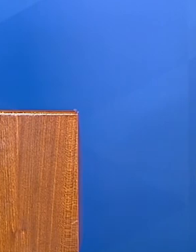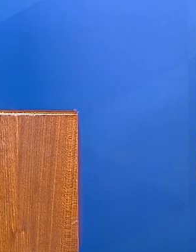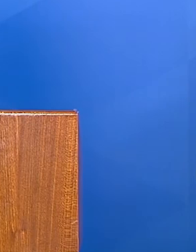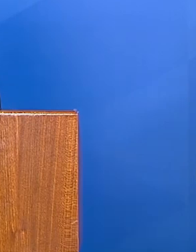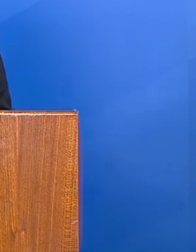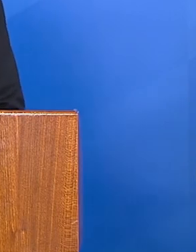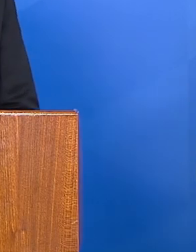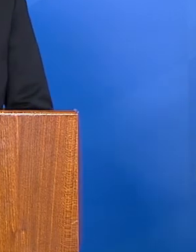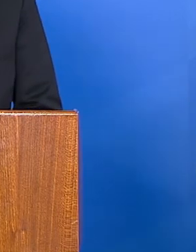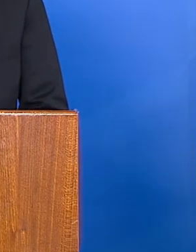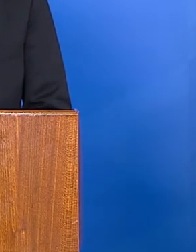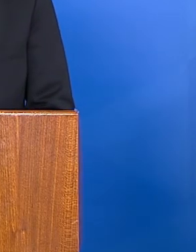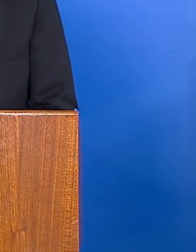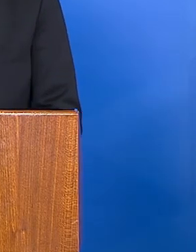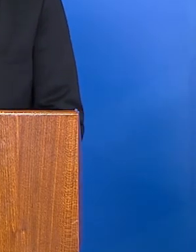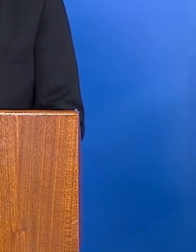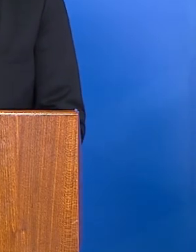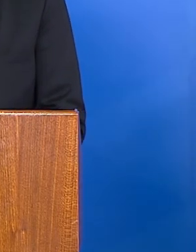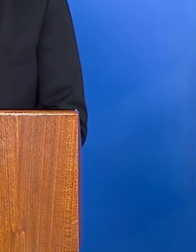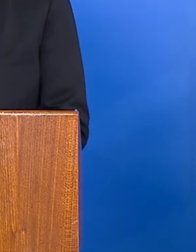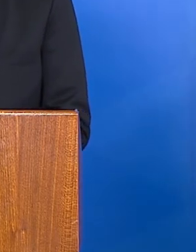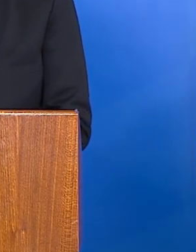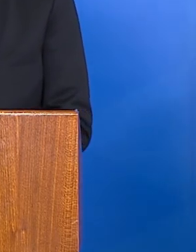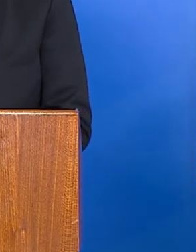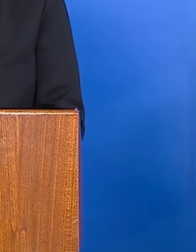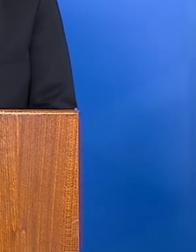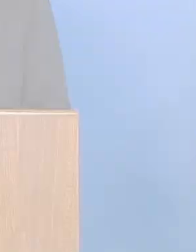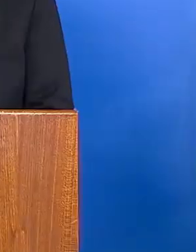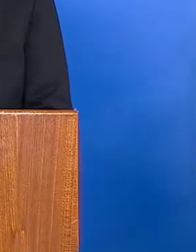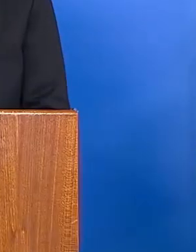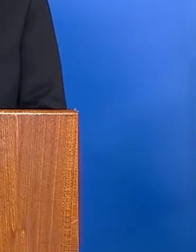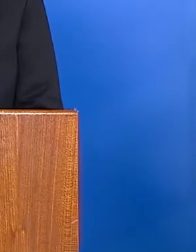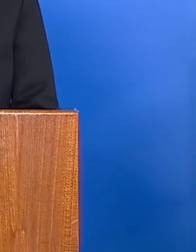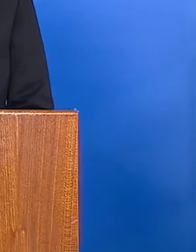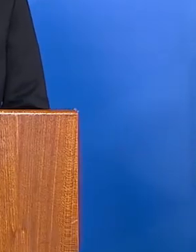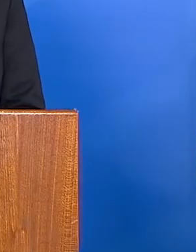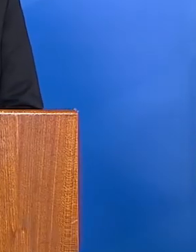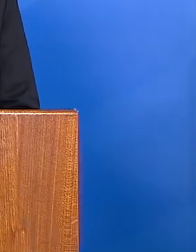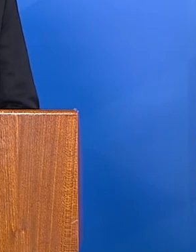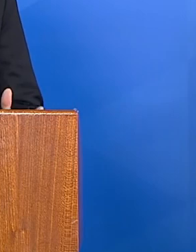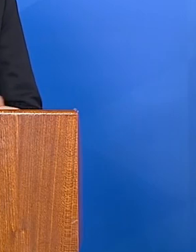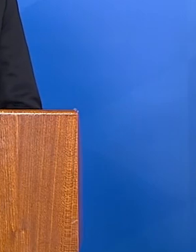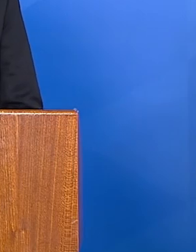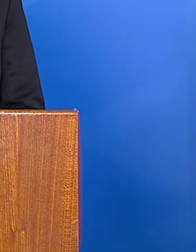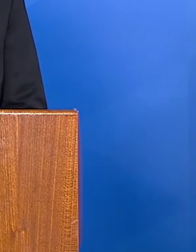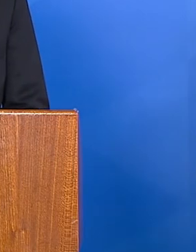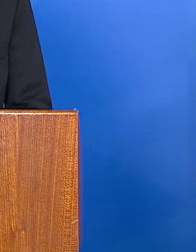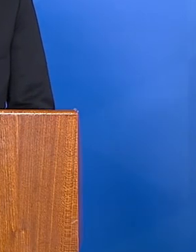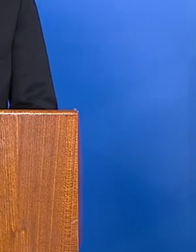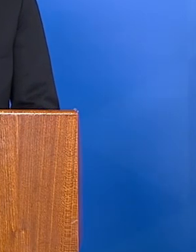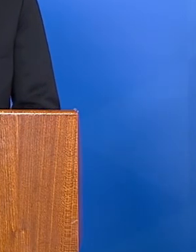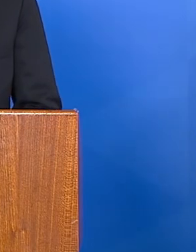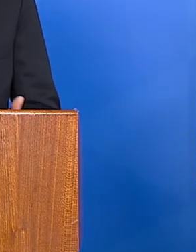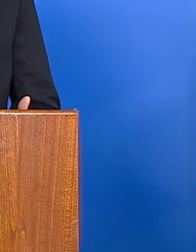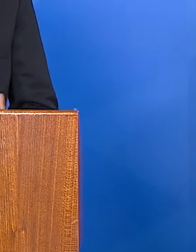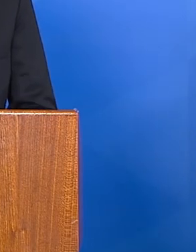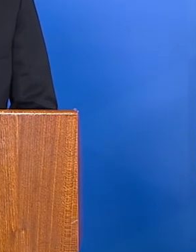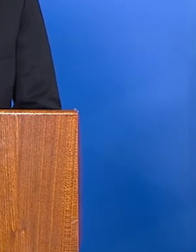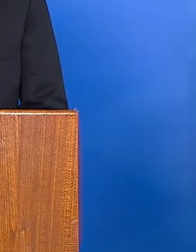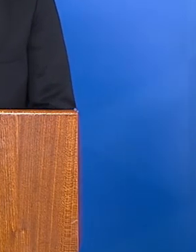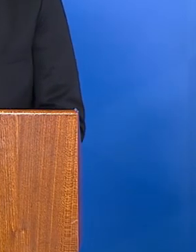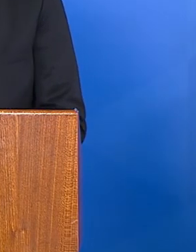nosso querido Brasil passa pelo Ministério Público. Não é apenas um fiscal da lei, outras